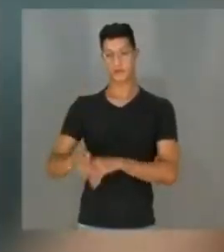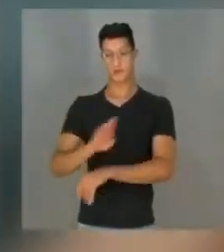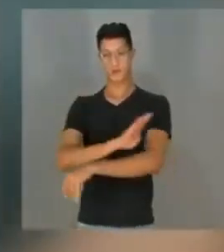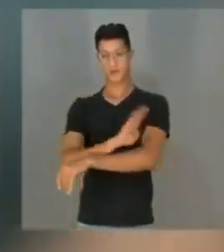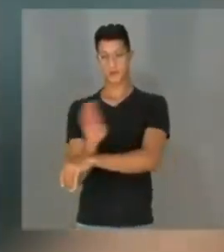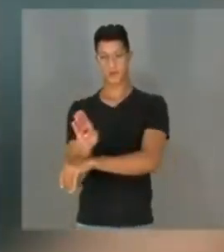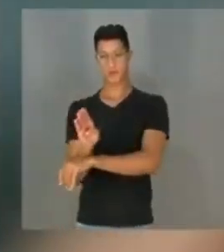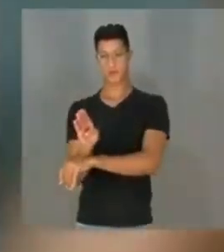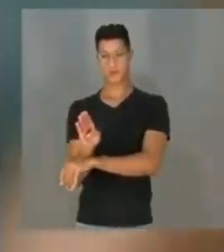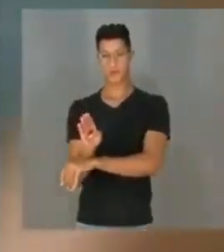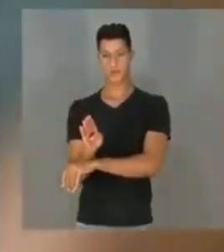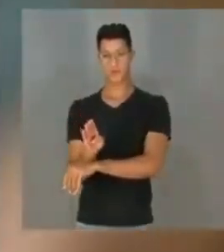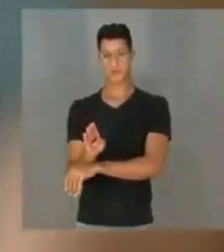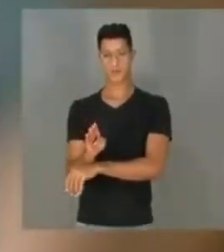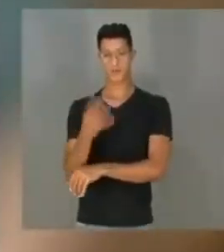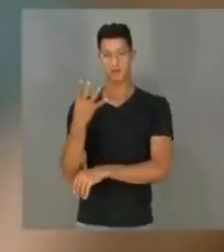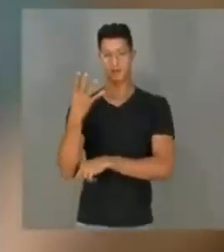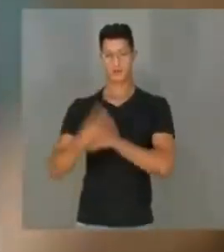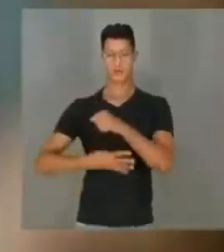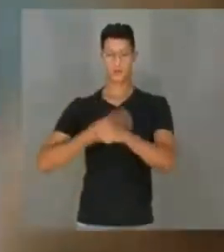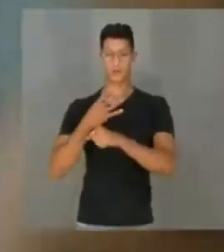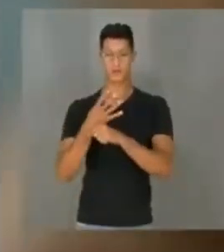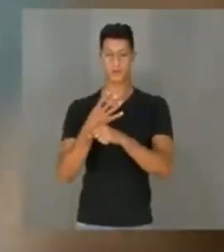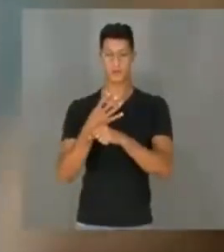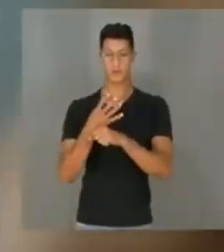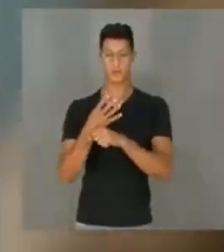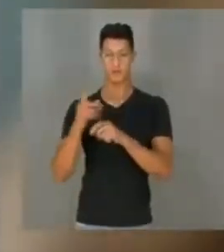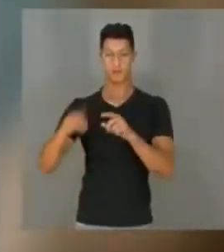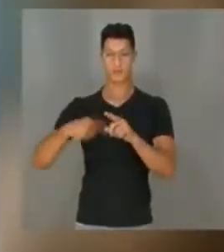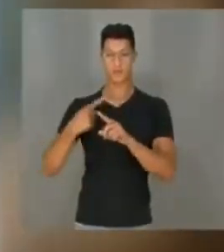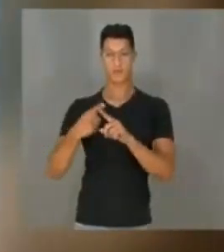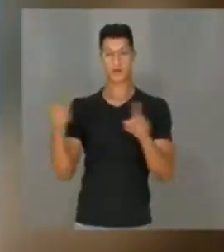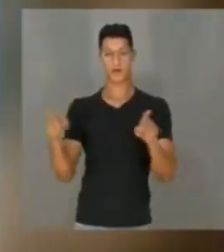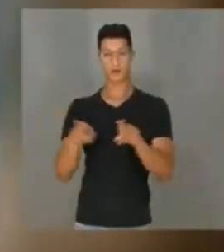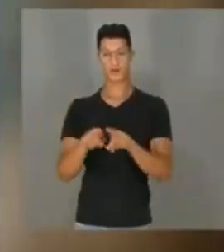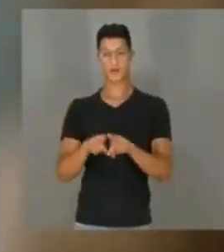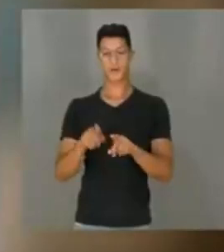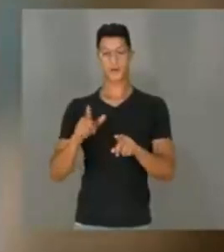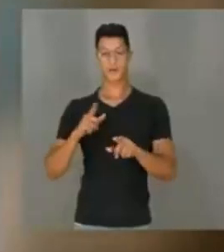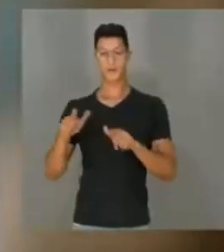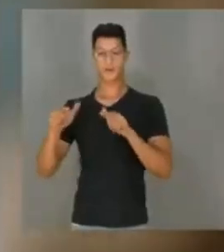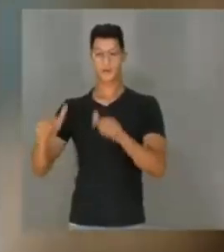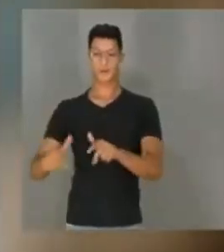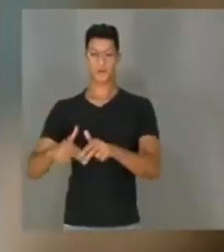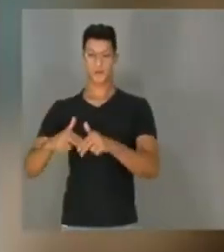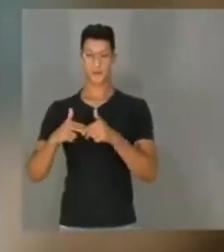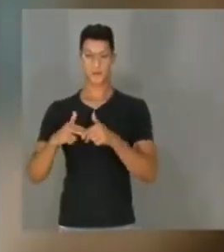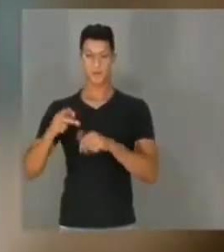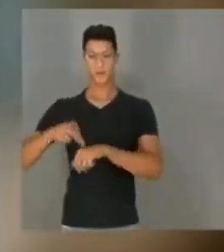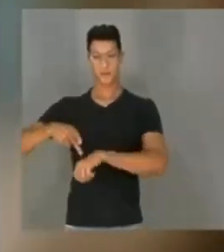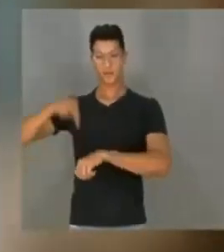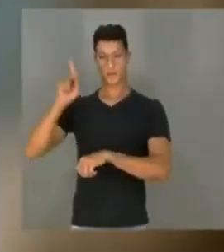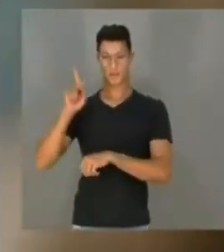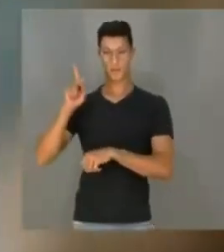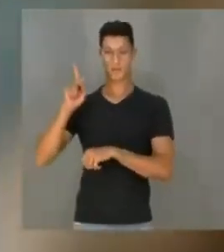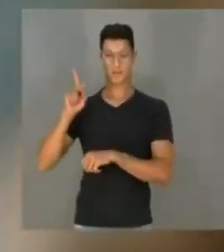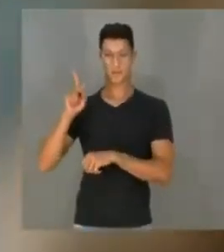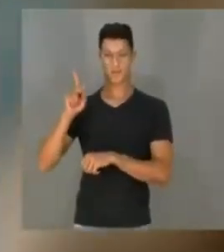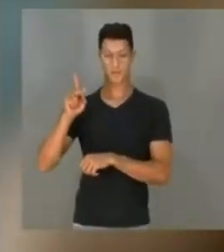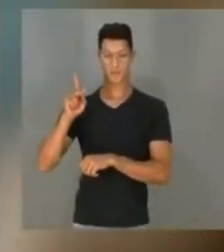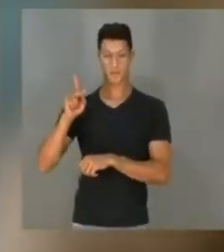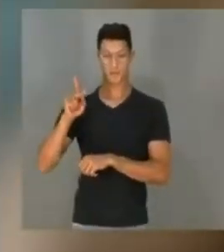bacharelado de quatro anos, mas também é obtido através de pós-graduação